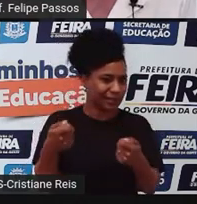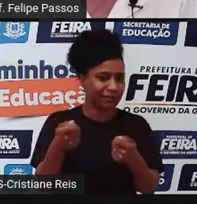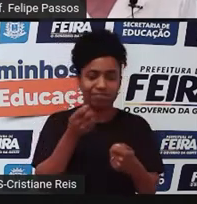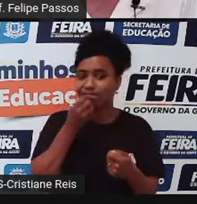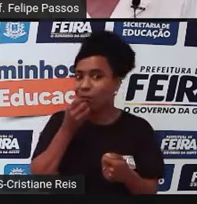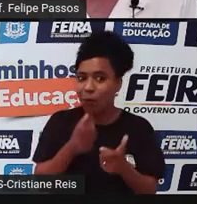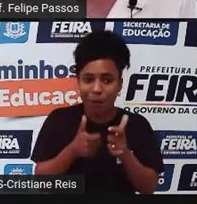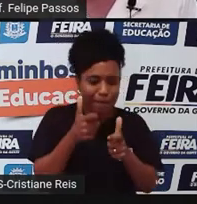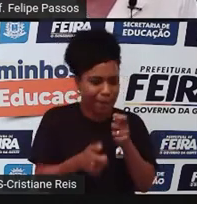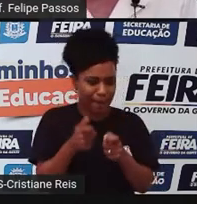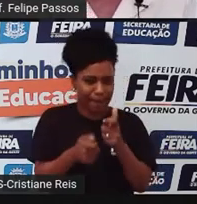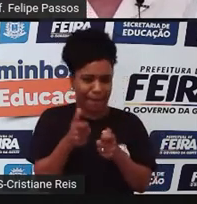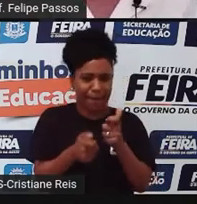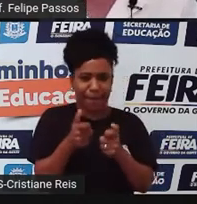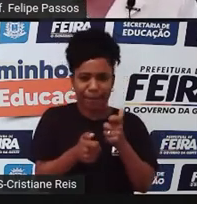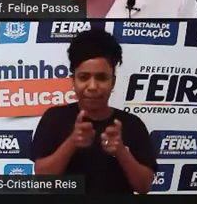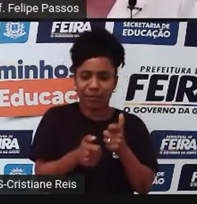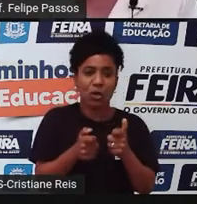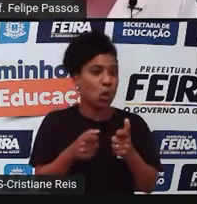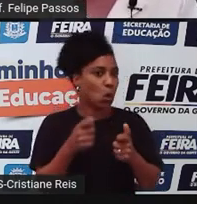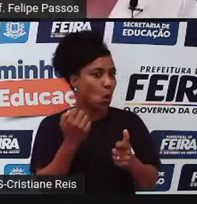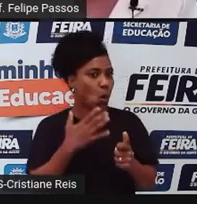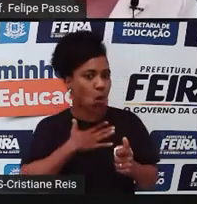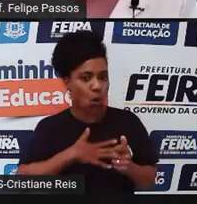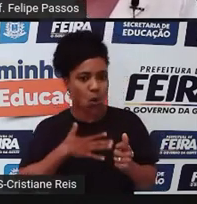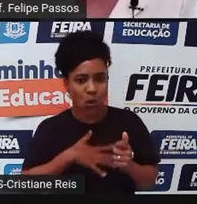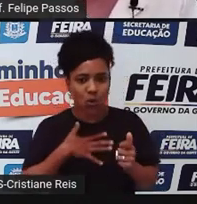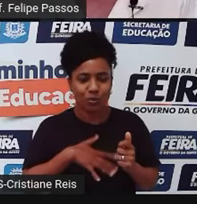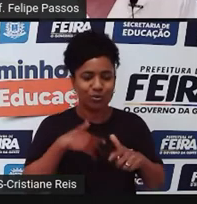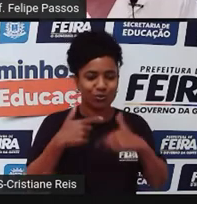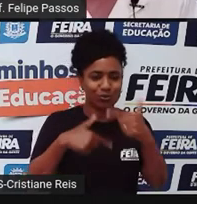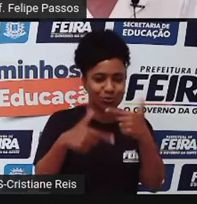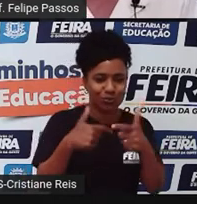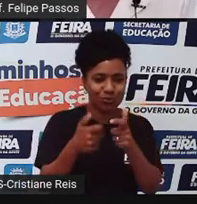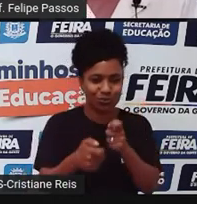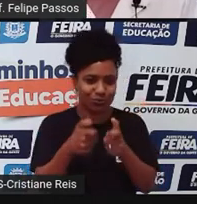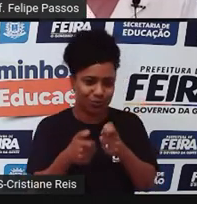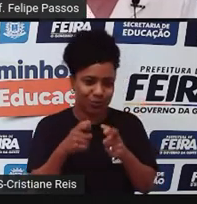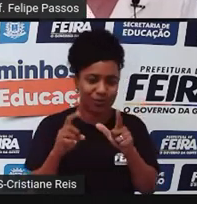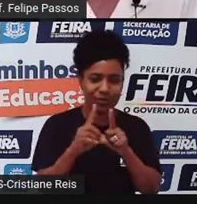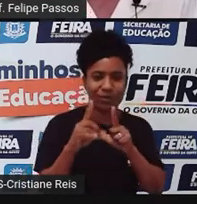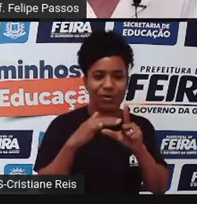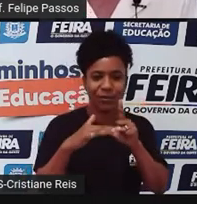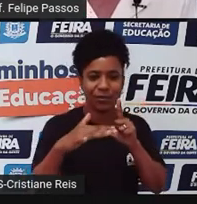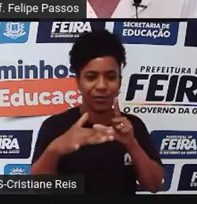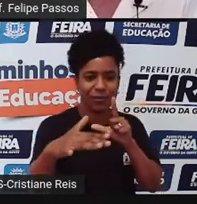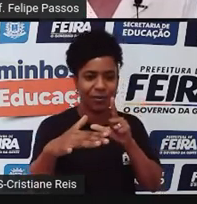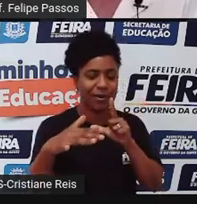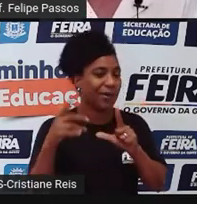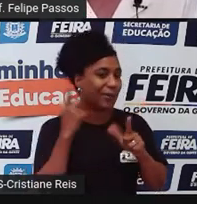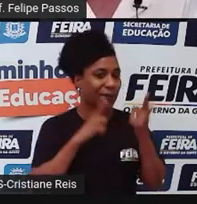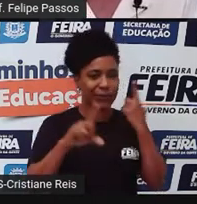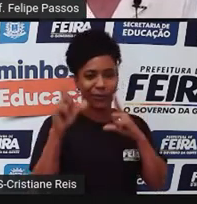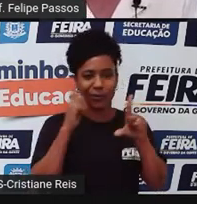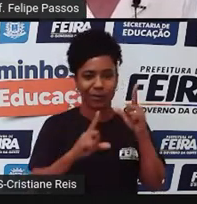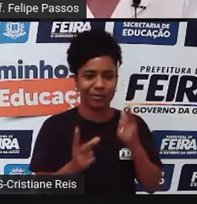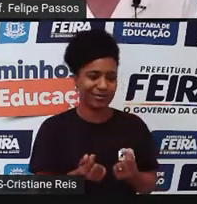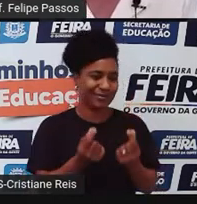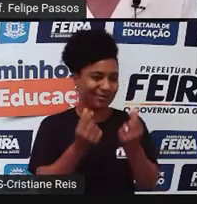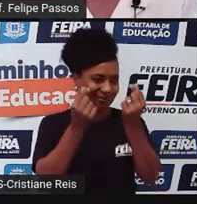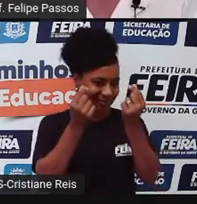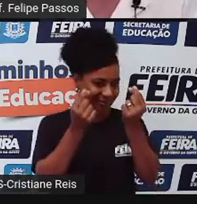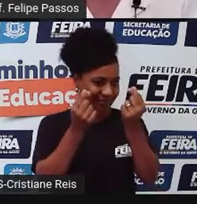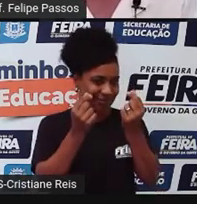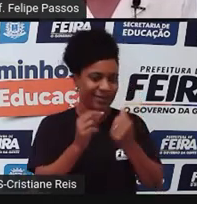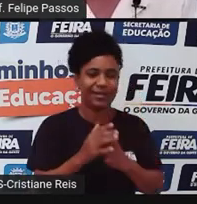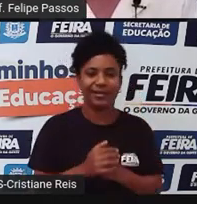então eu vou ser YouTuber e vou ganhar muito dinheiro falando de games. Mas você tem que ver que a proporção de gente que